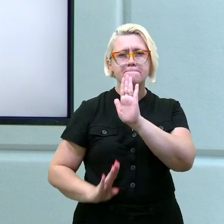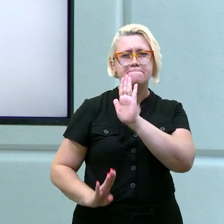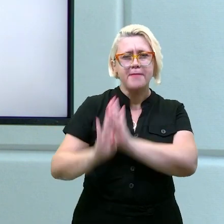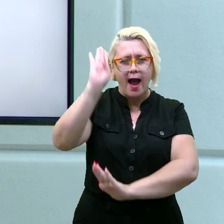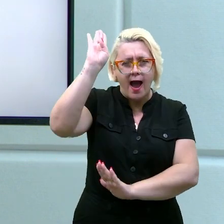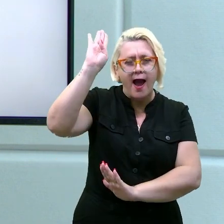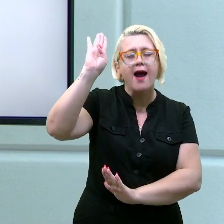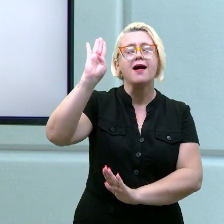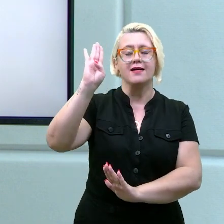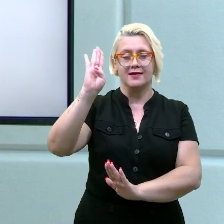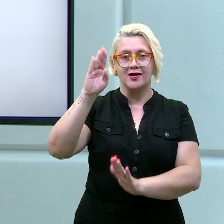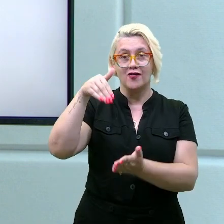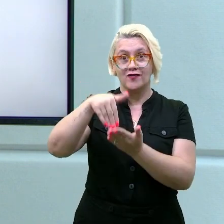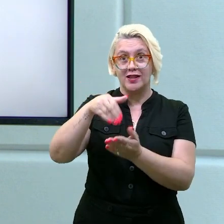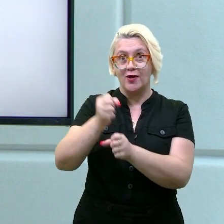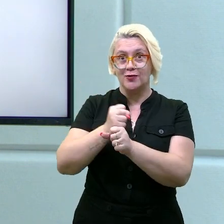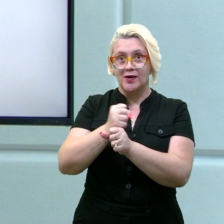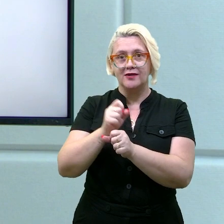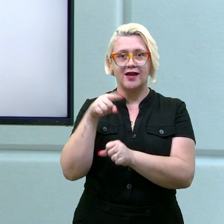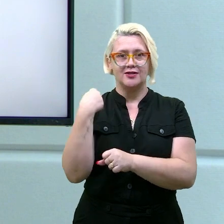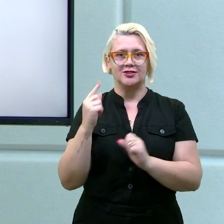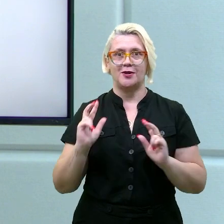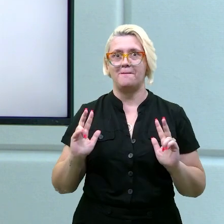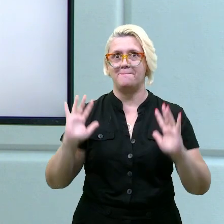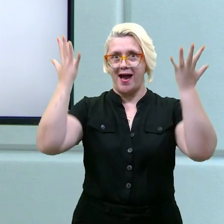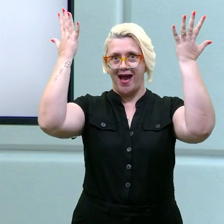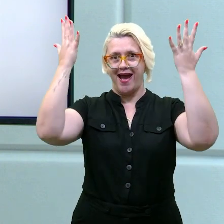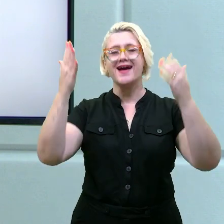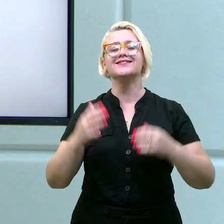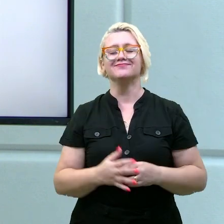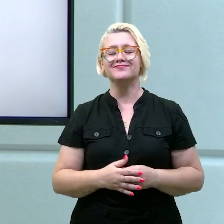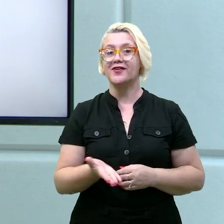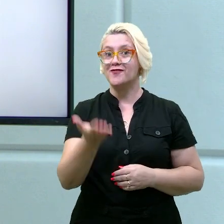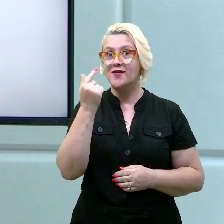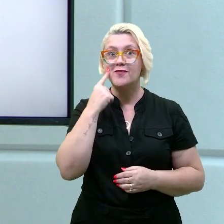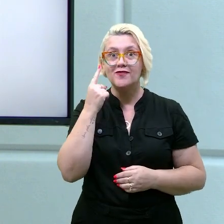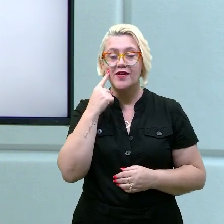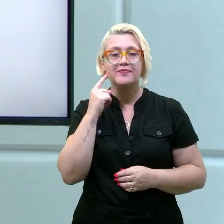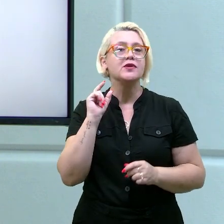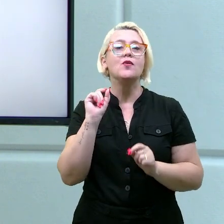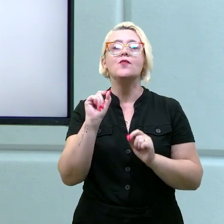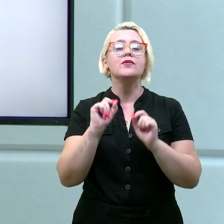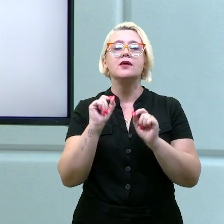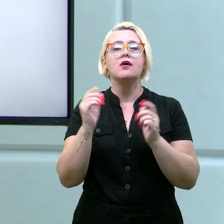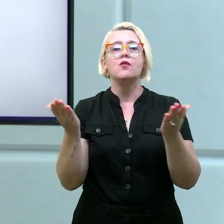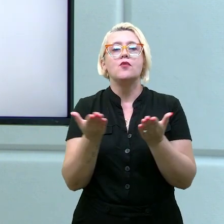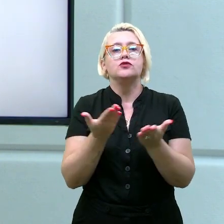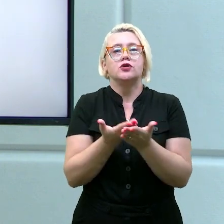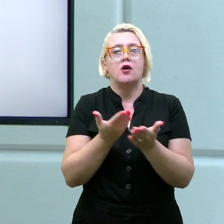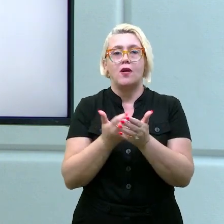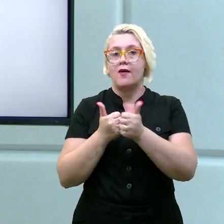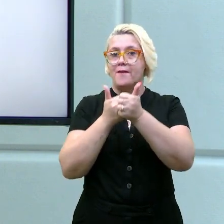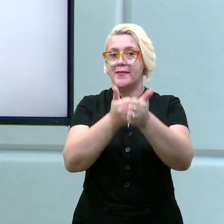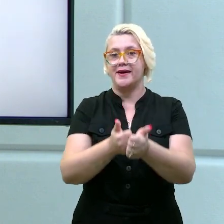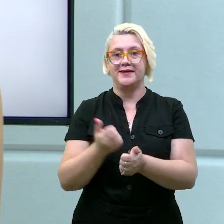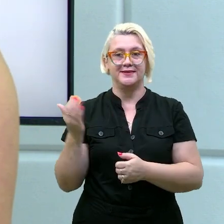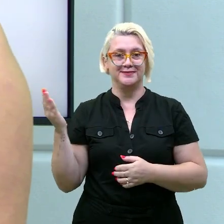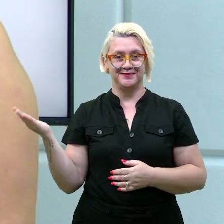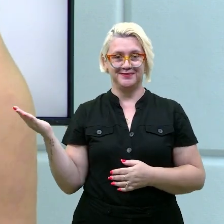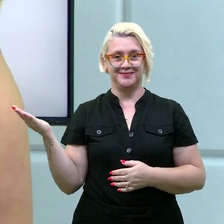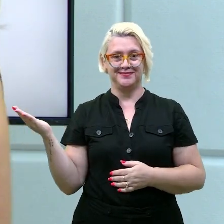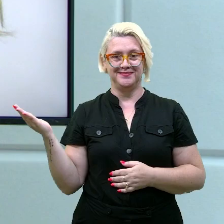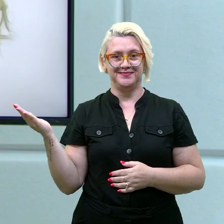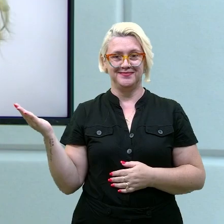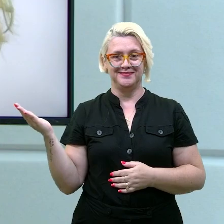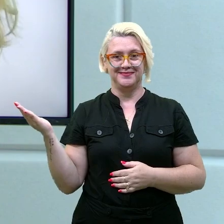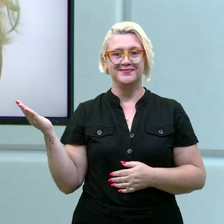ano e a gente comemorar bastante. Então, vamos lá? O nós vamos fazer hoje? Acompanha comigo. Hoje